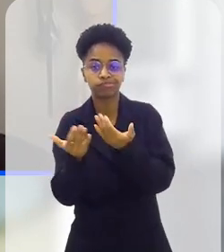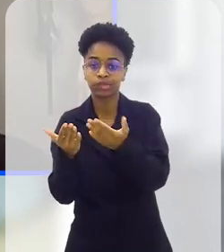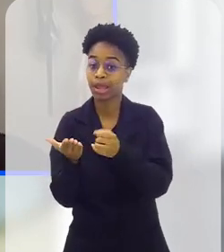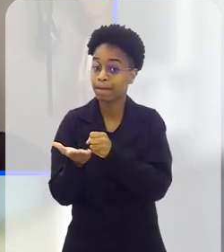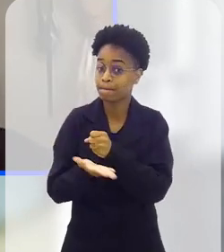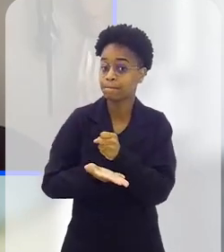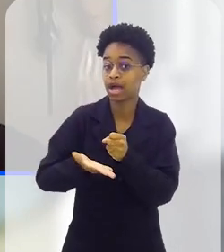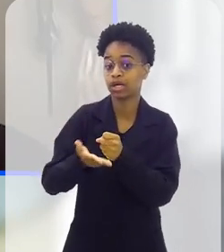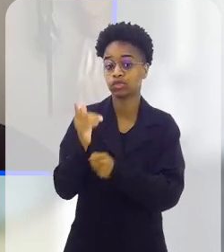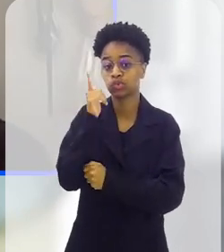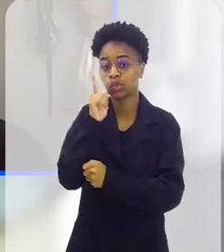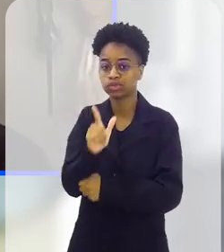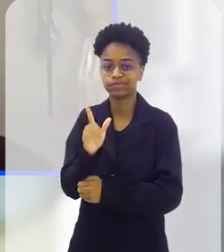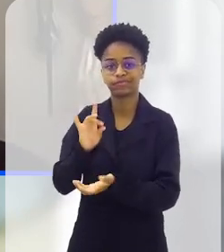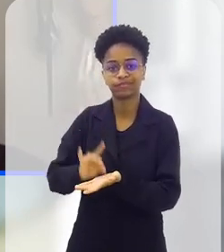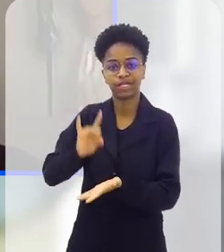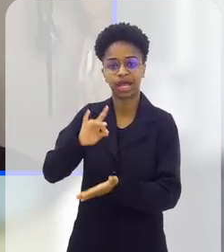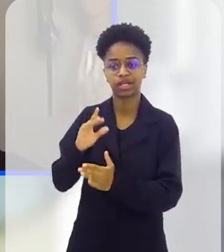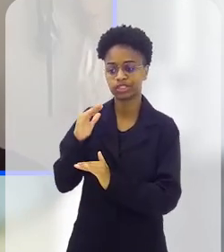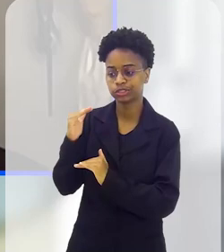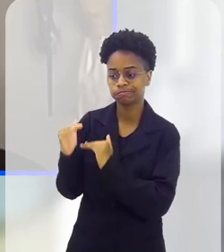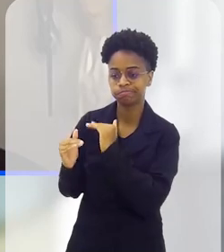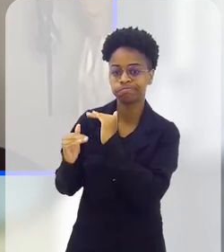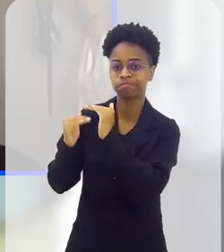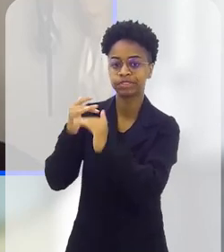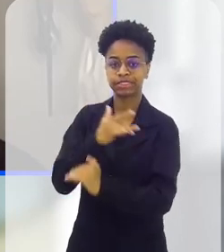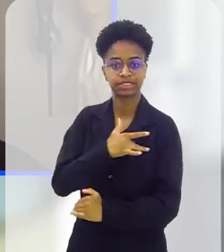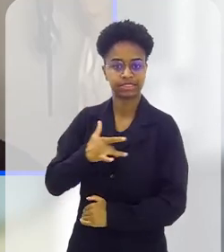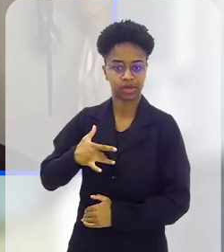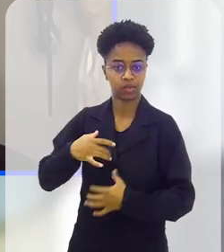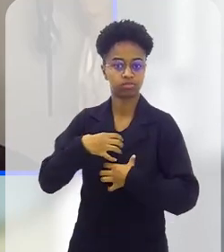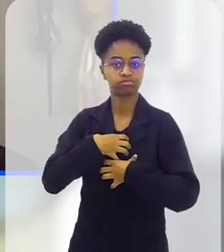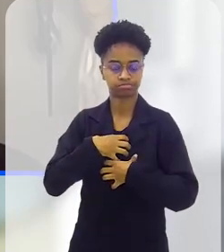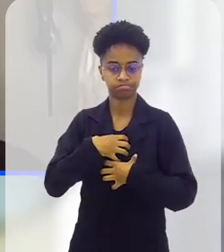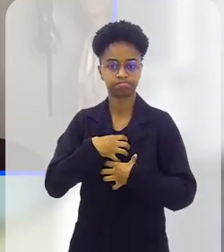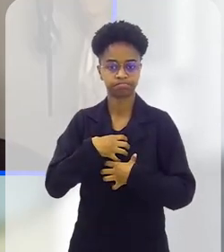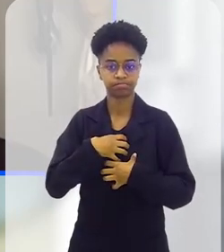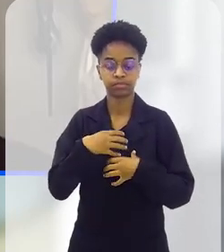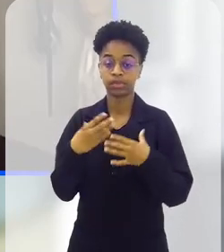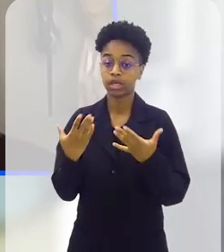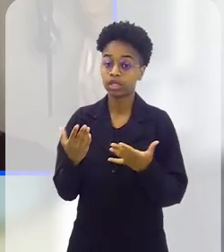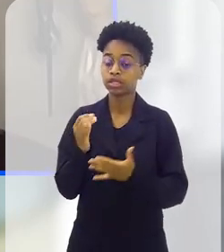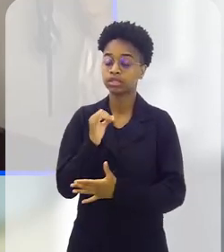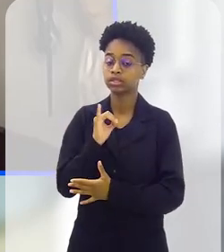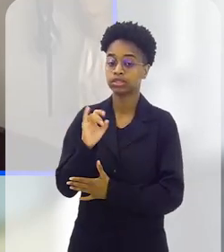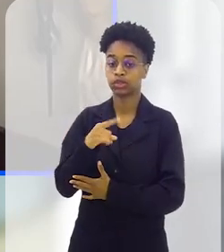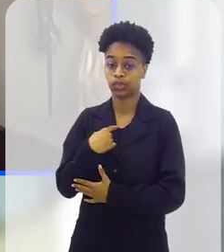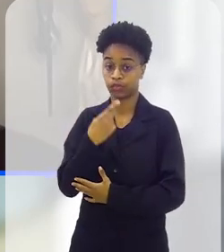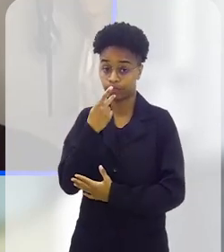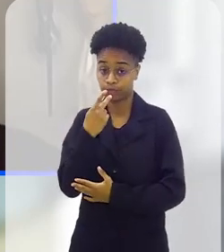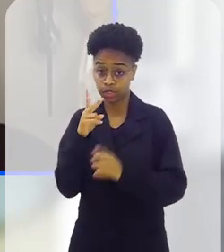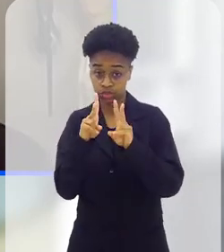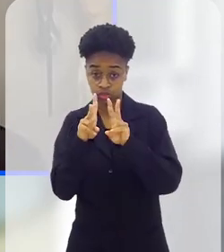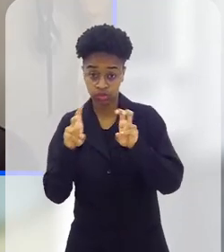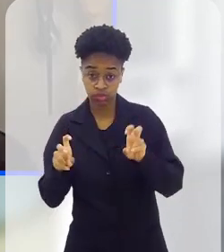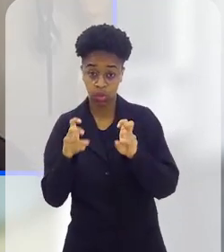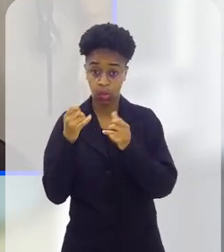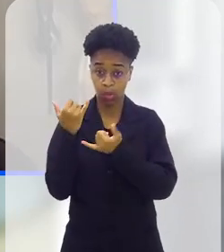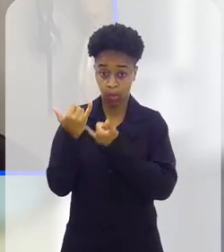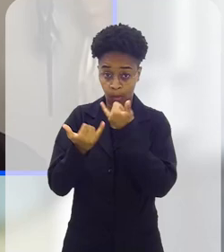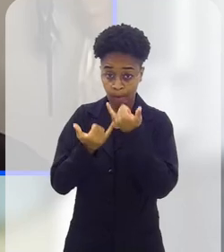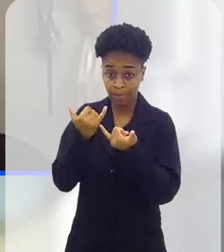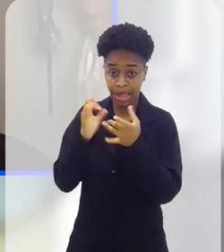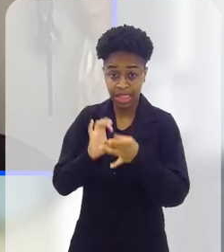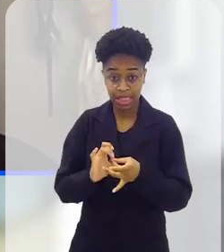para eles crescerem de forma saudável. Então, quando a gente fala assim do brincar livre,